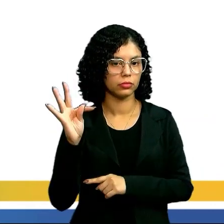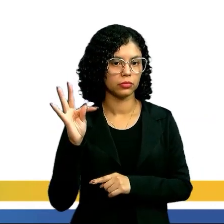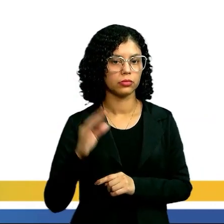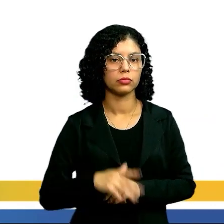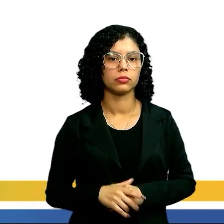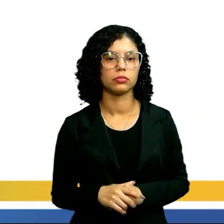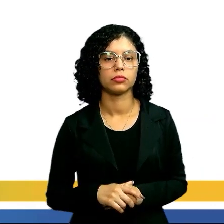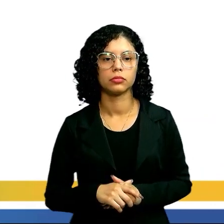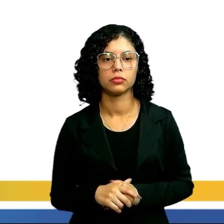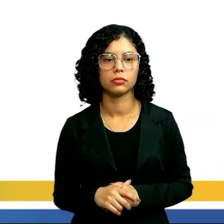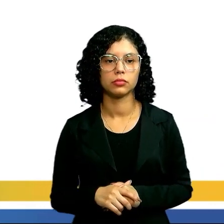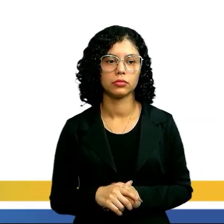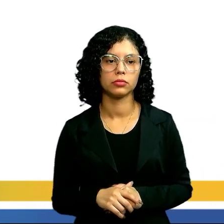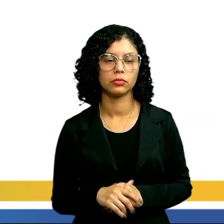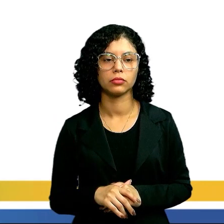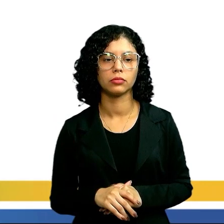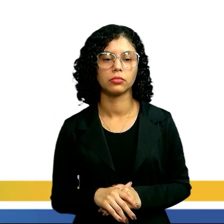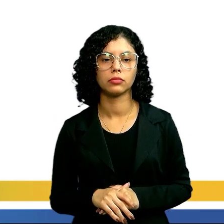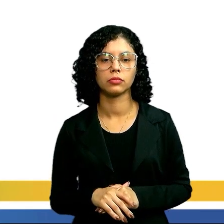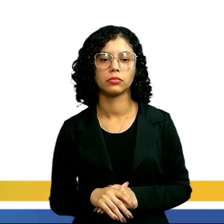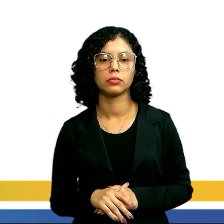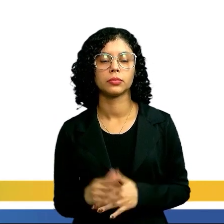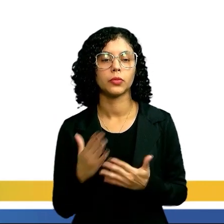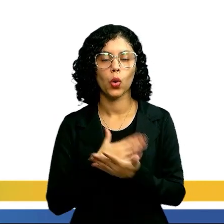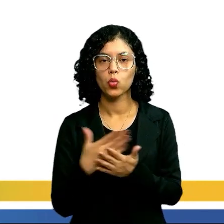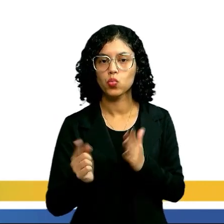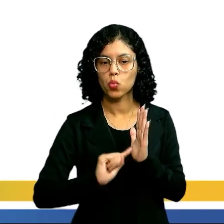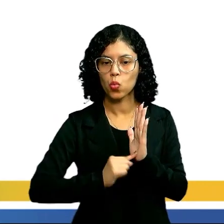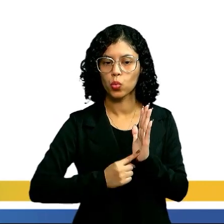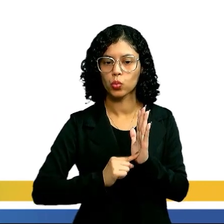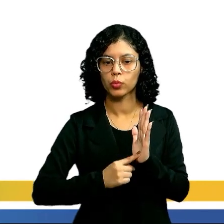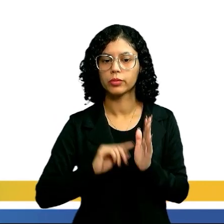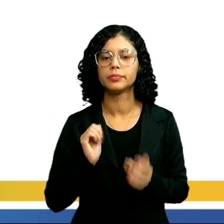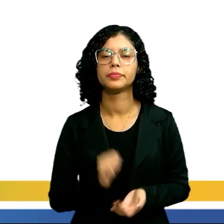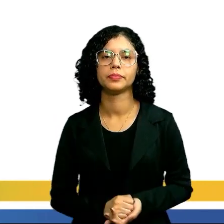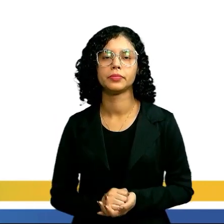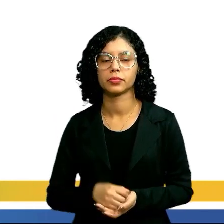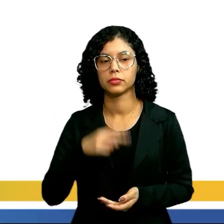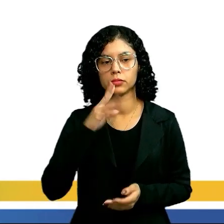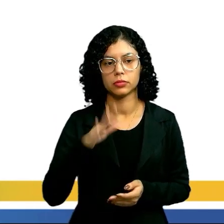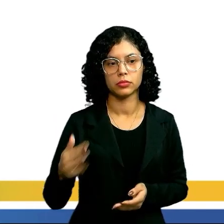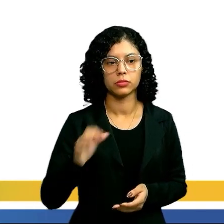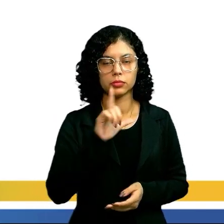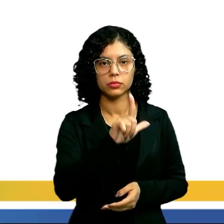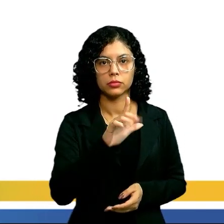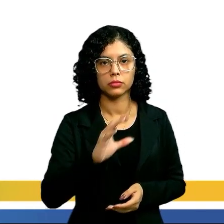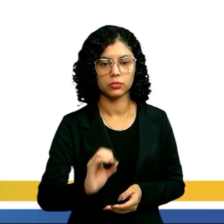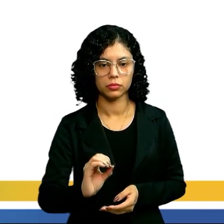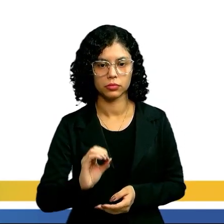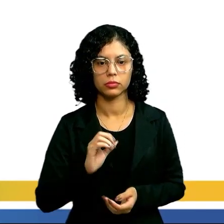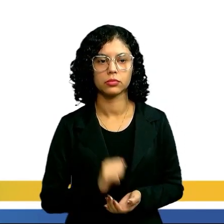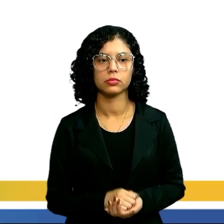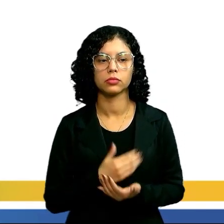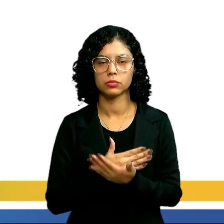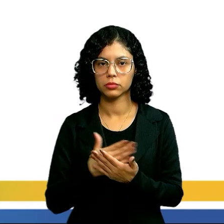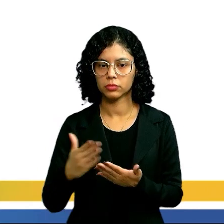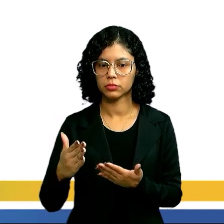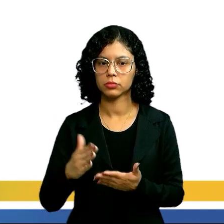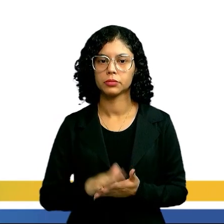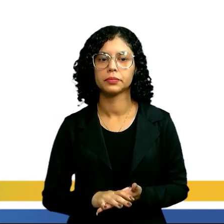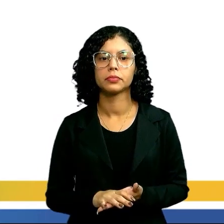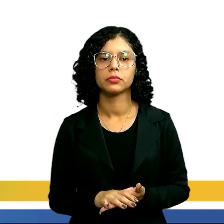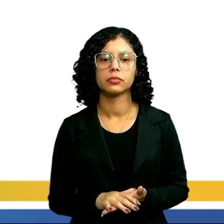ou seja, o L inicial, ao ponto inicial. Quando ele fala esse L de zero aí, é o ponto inicial,